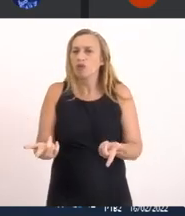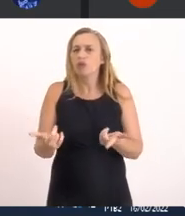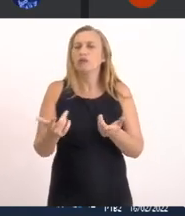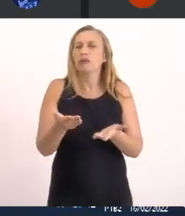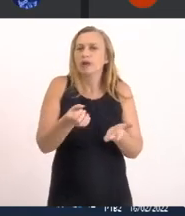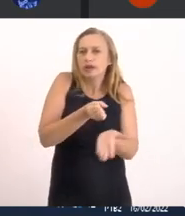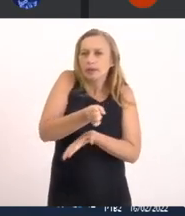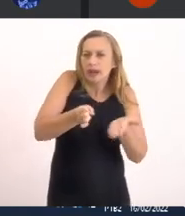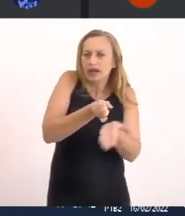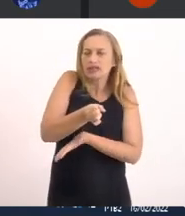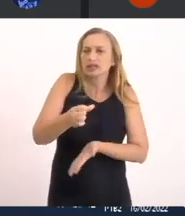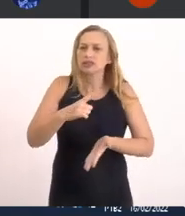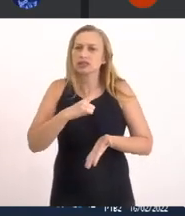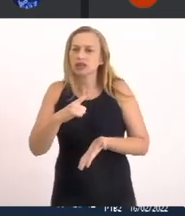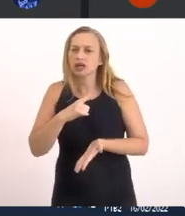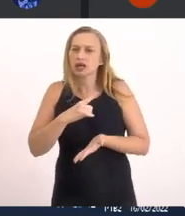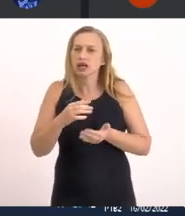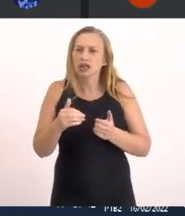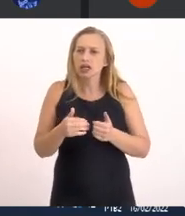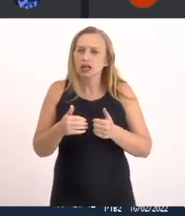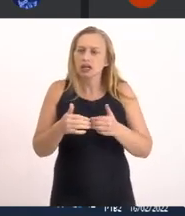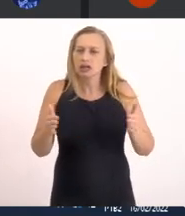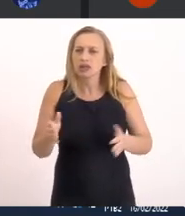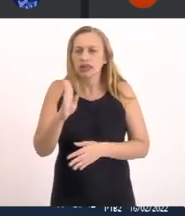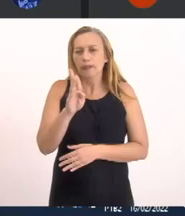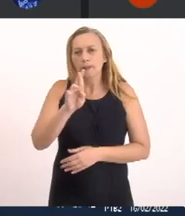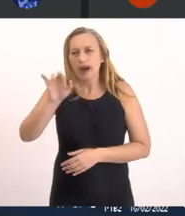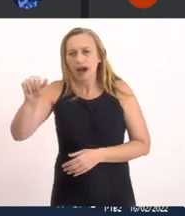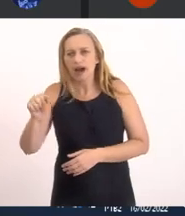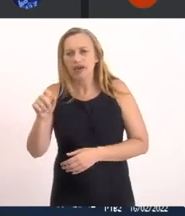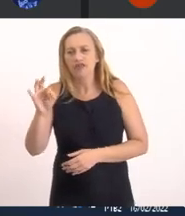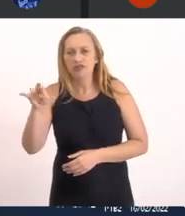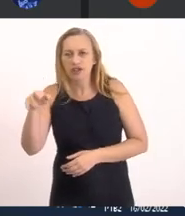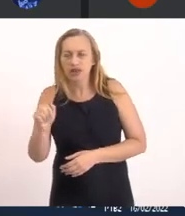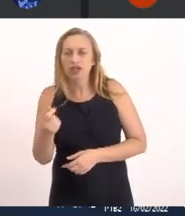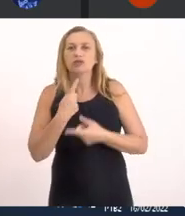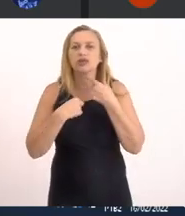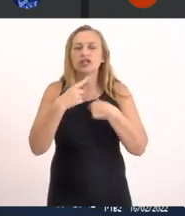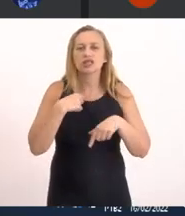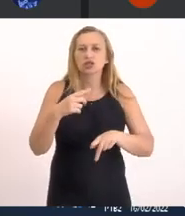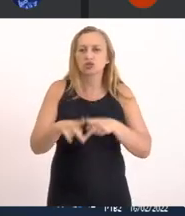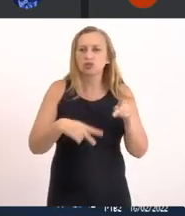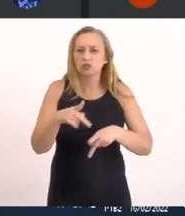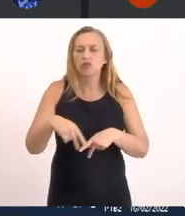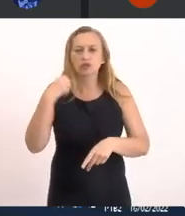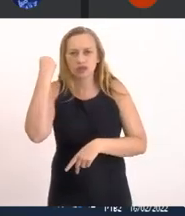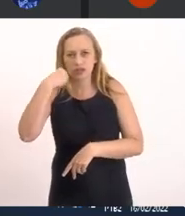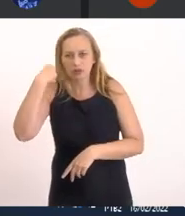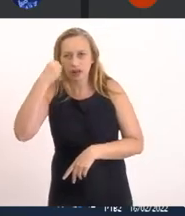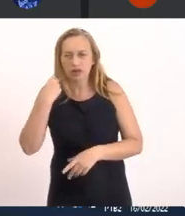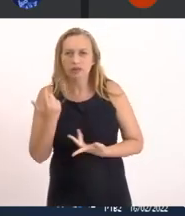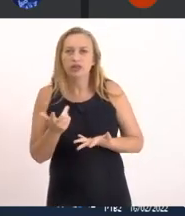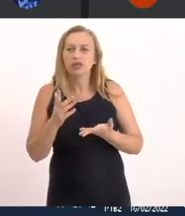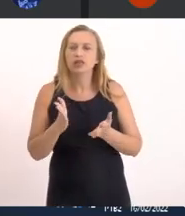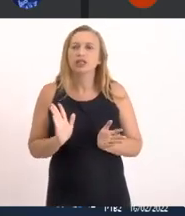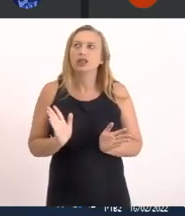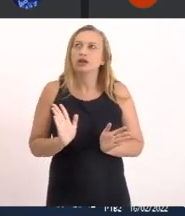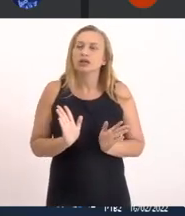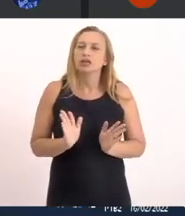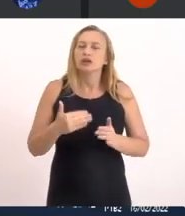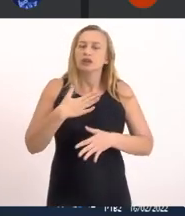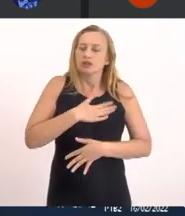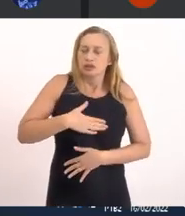Embasar A possível Abertura Da Barra Franca Que é um anseio Da população De Saquarema E até Que eu